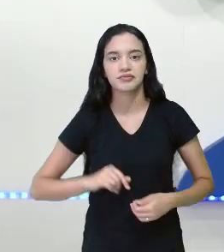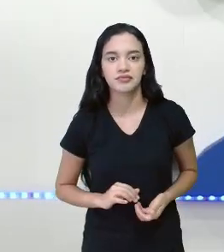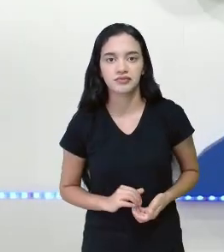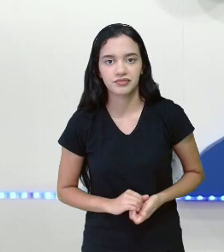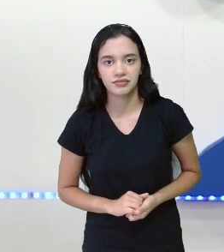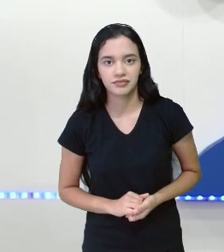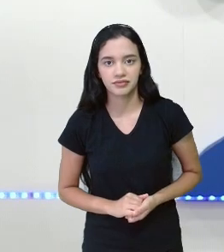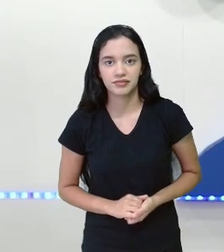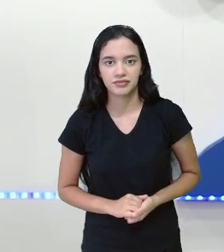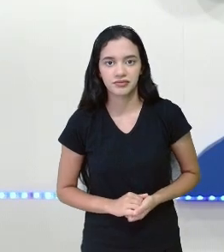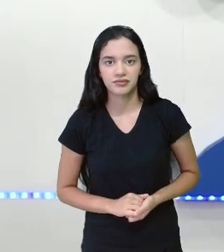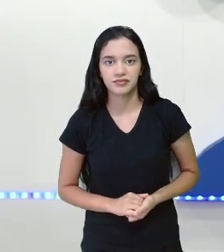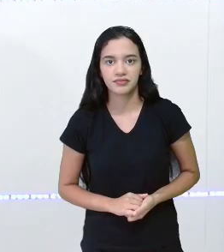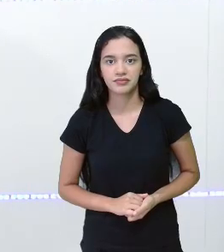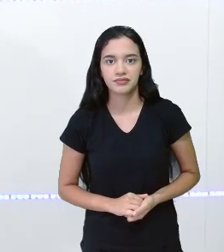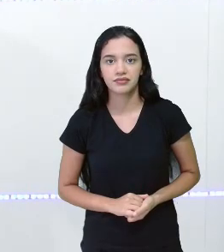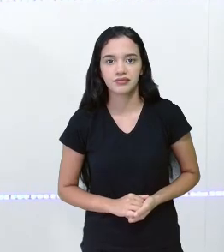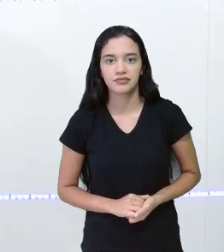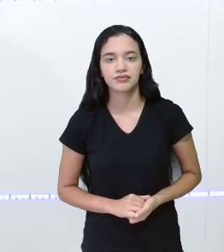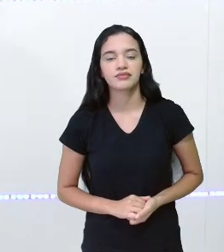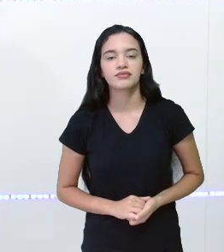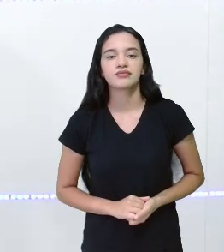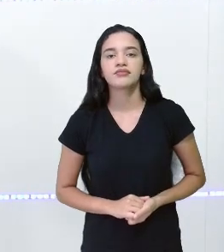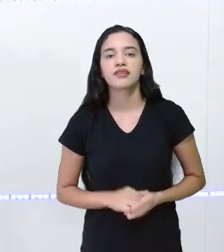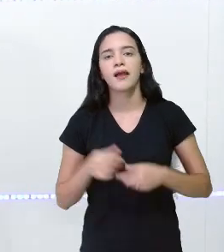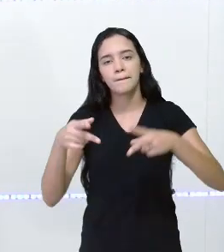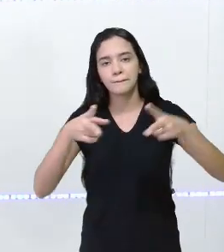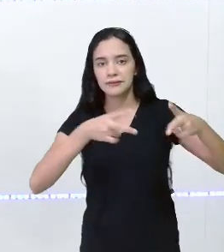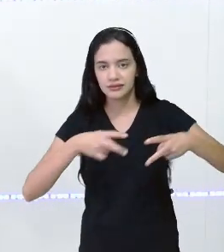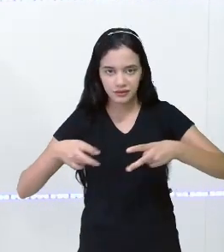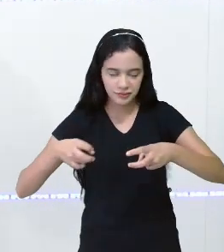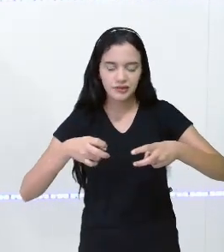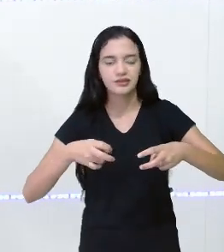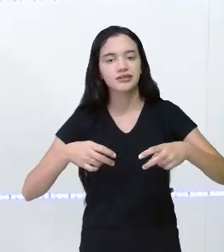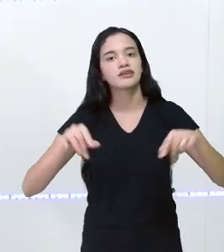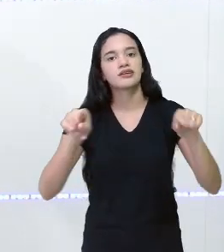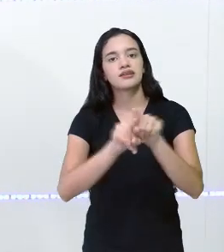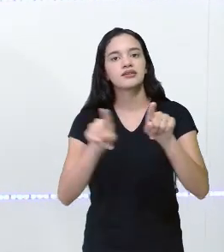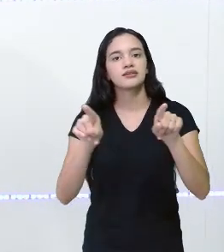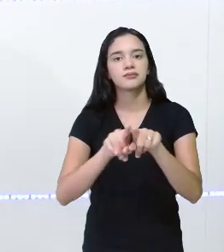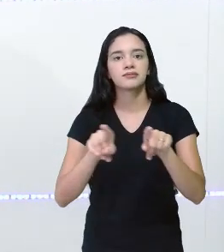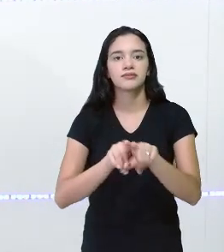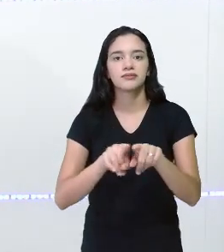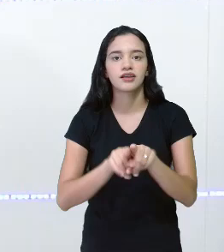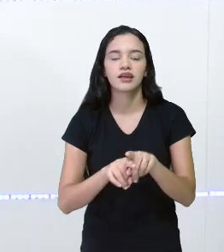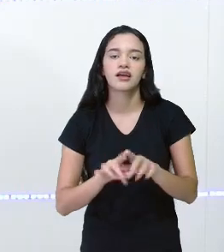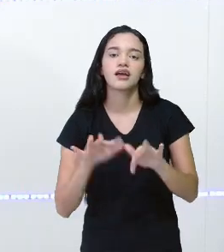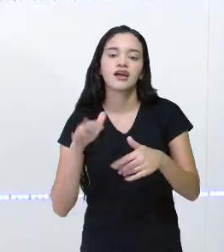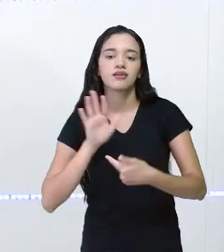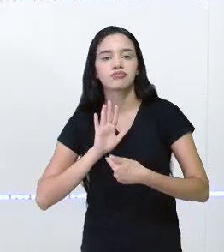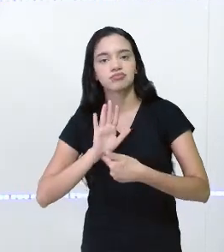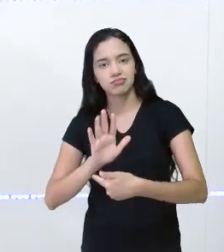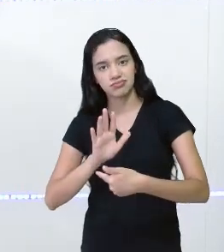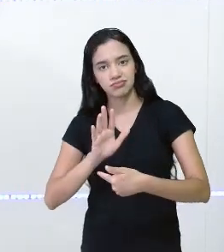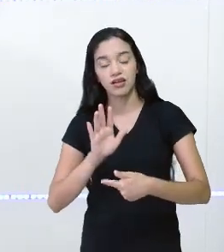tic-tac, tic-tac. Perceberam? Então, além de representar através do desenho, vão escrever a palavra. Depois,